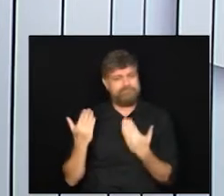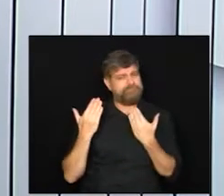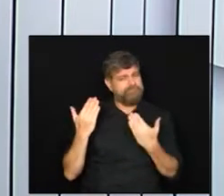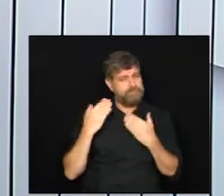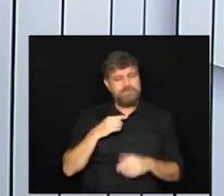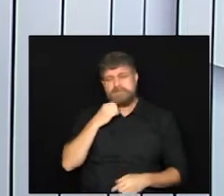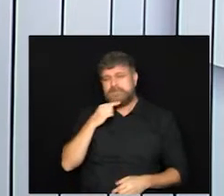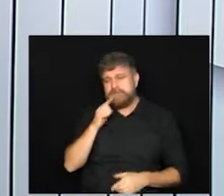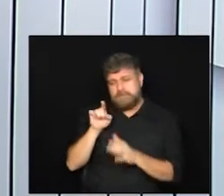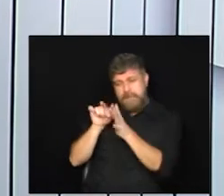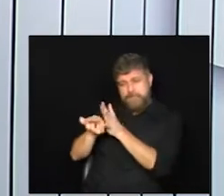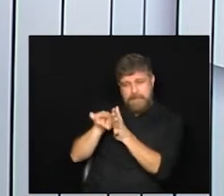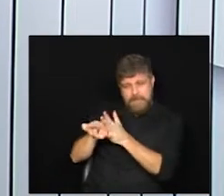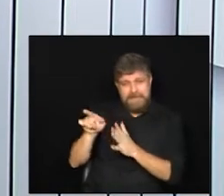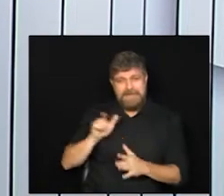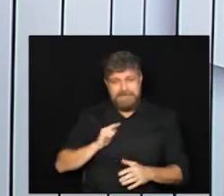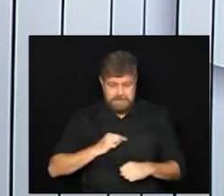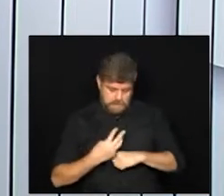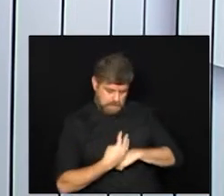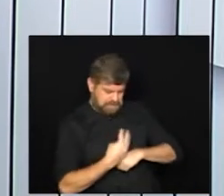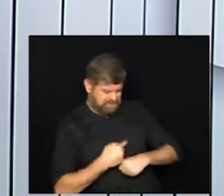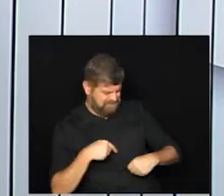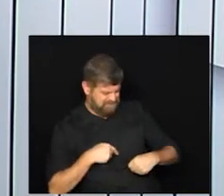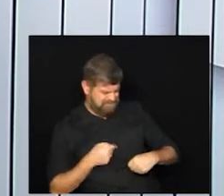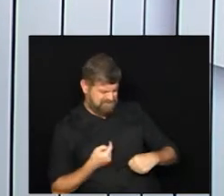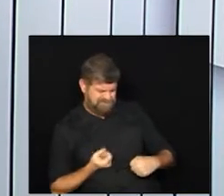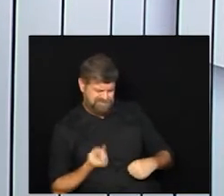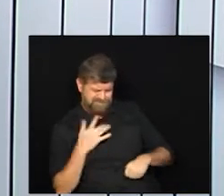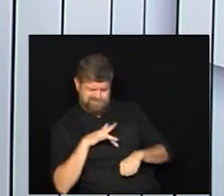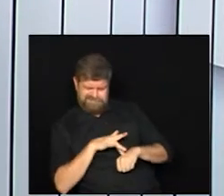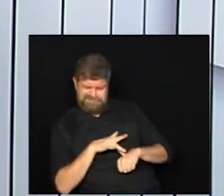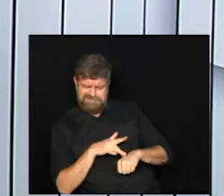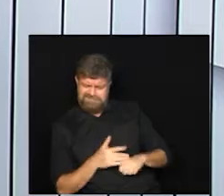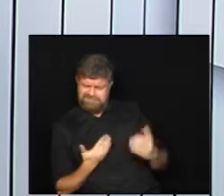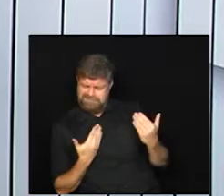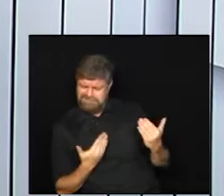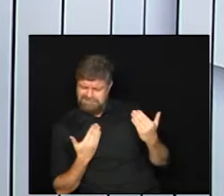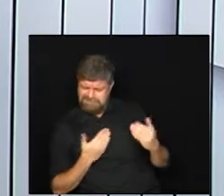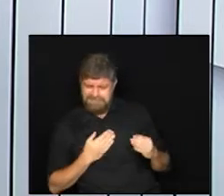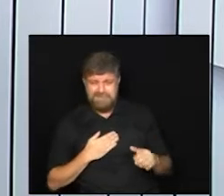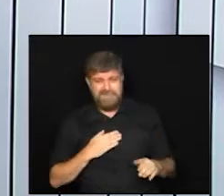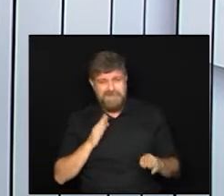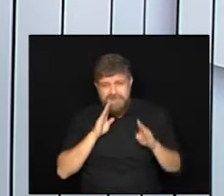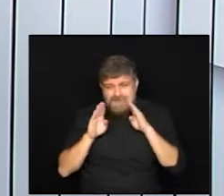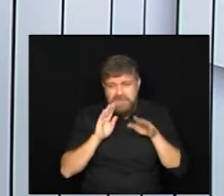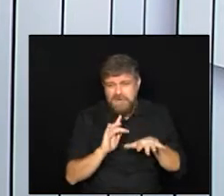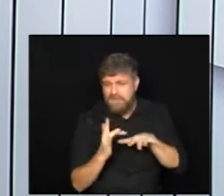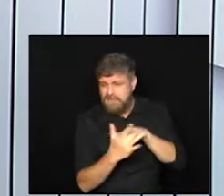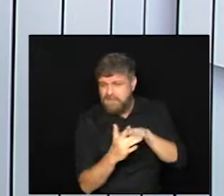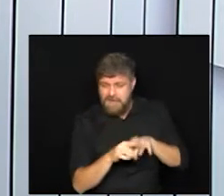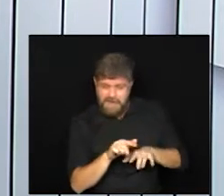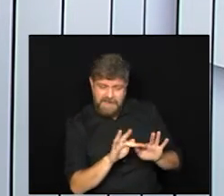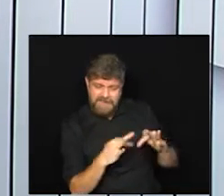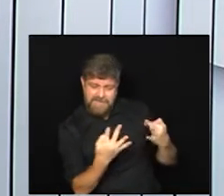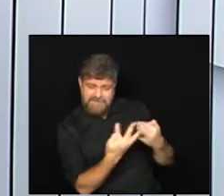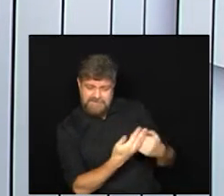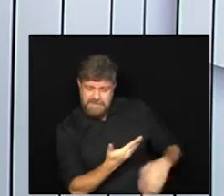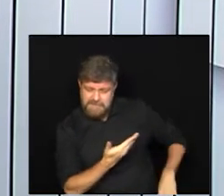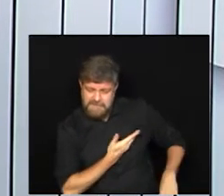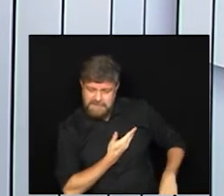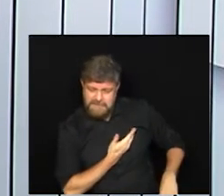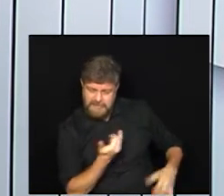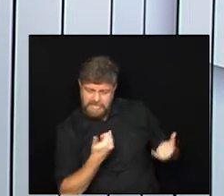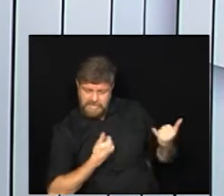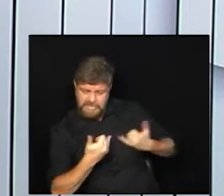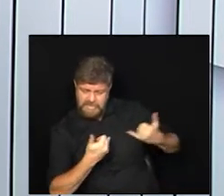a sua dúvida recebeu alguma coisa no whatsapp viu alguma coisa em rede social algum parente algum familiar veio falou